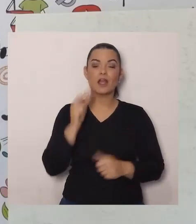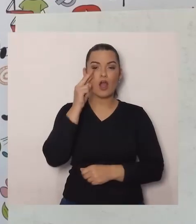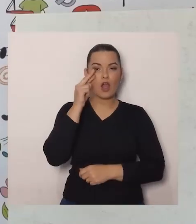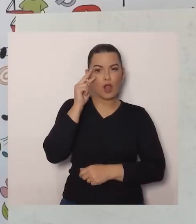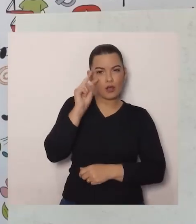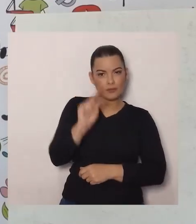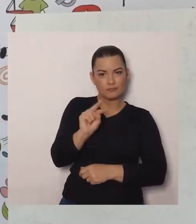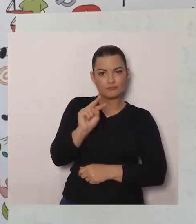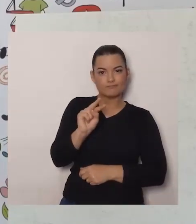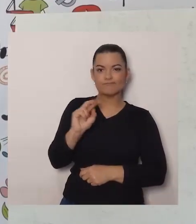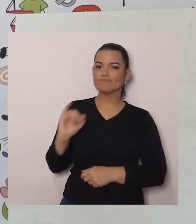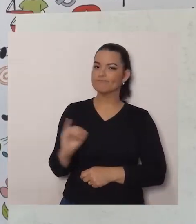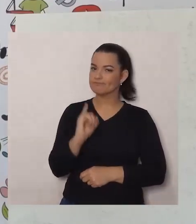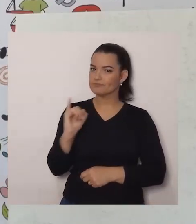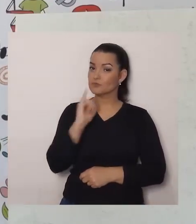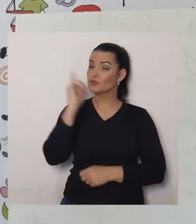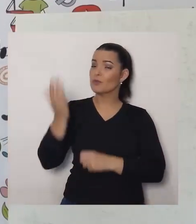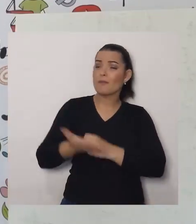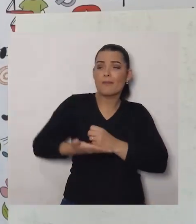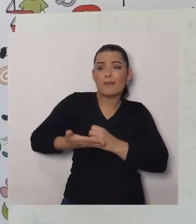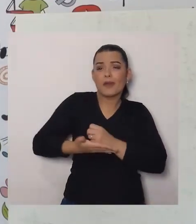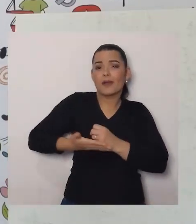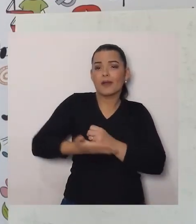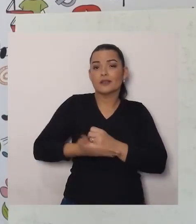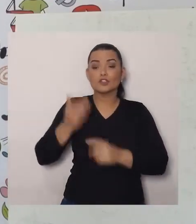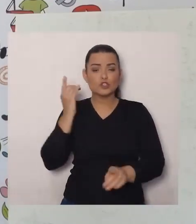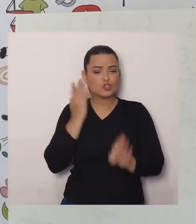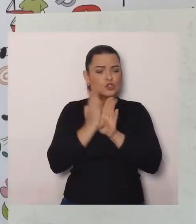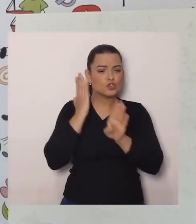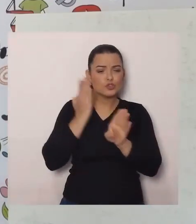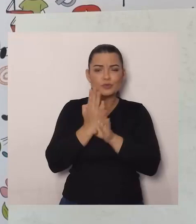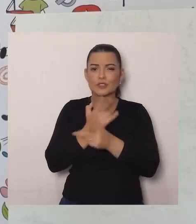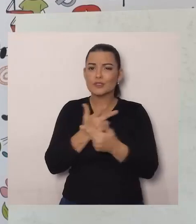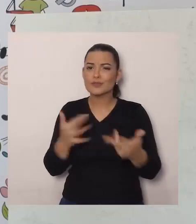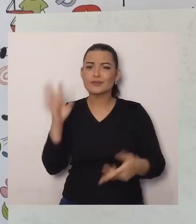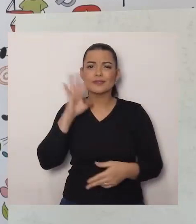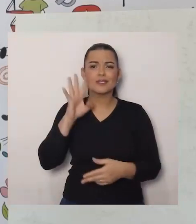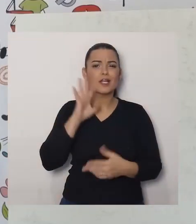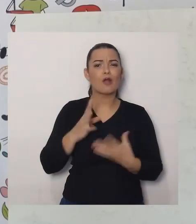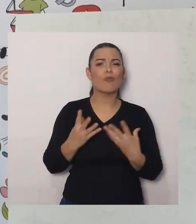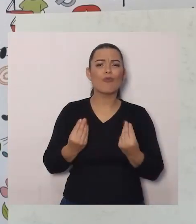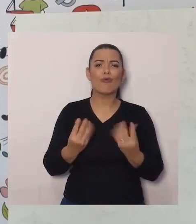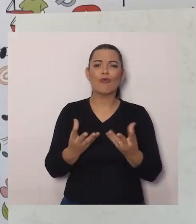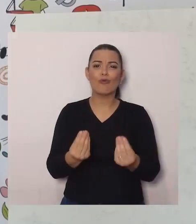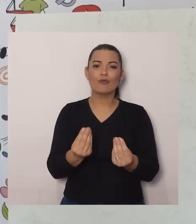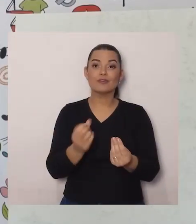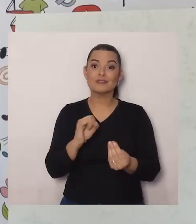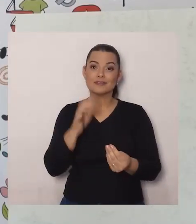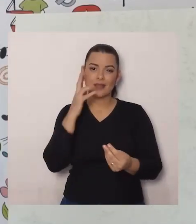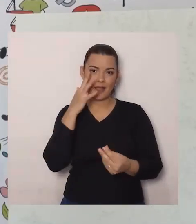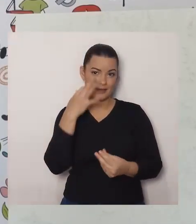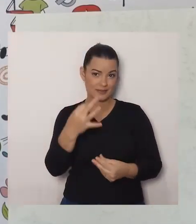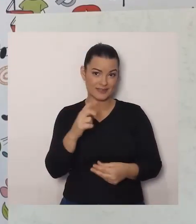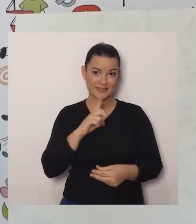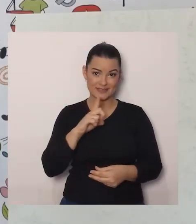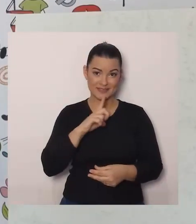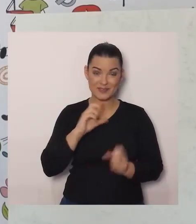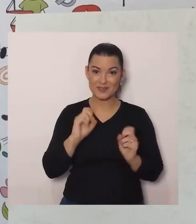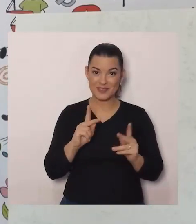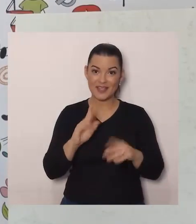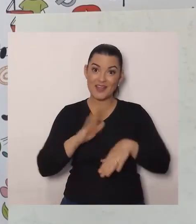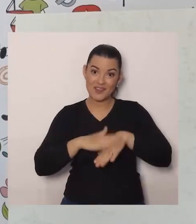essencial, A gente consegue, Descobrir, Muita coisa legal, Com olhos, Bem atentos, Então,